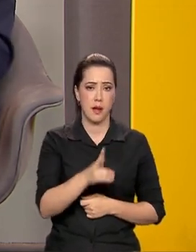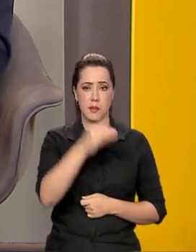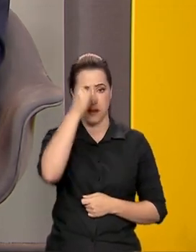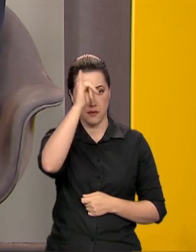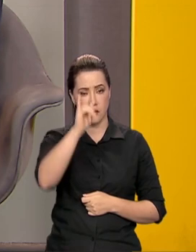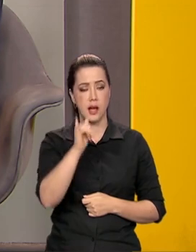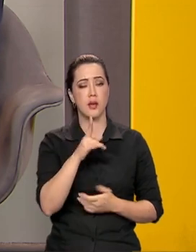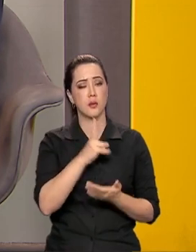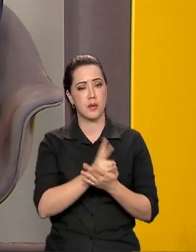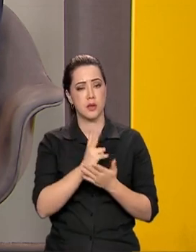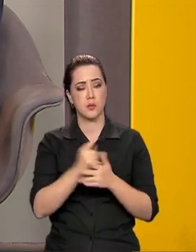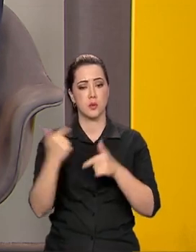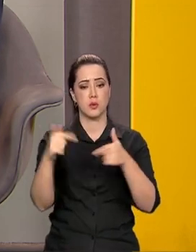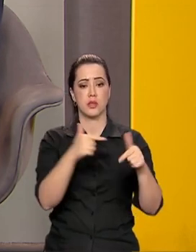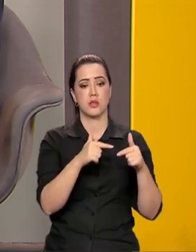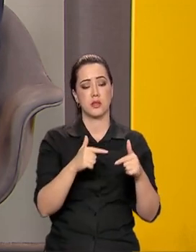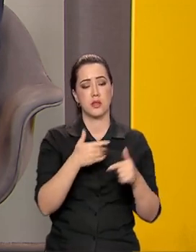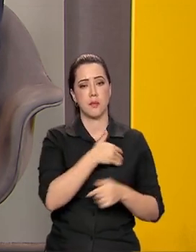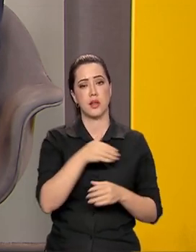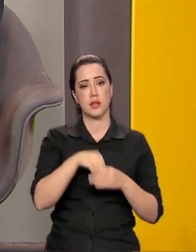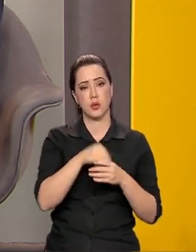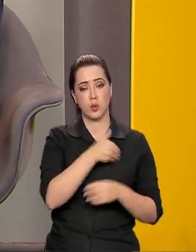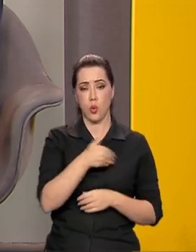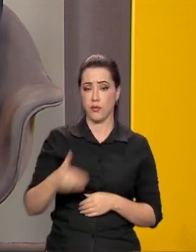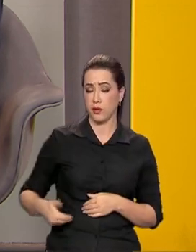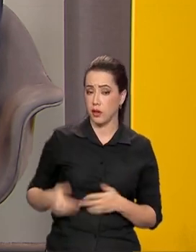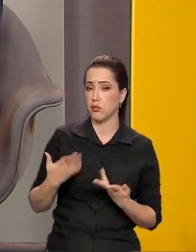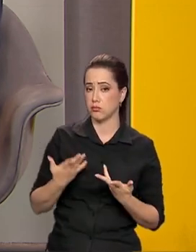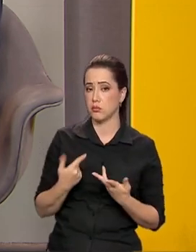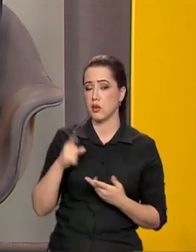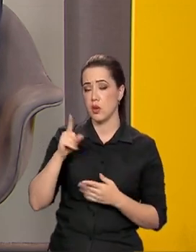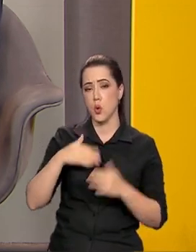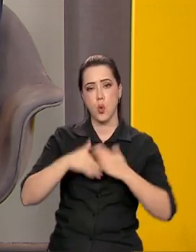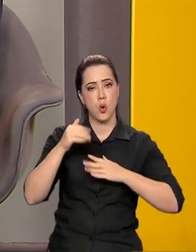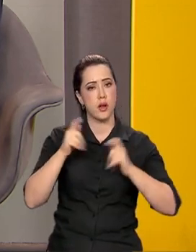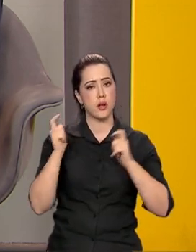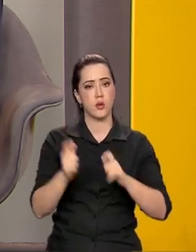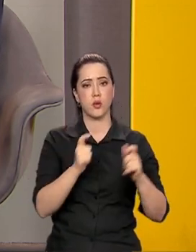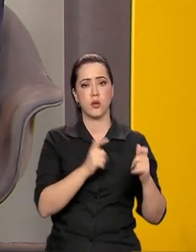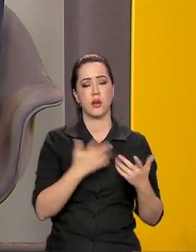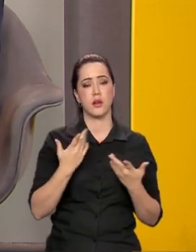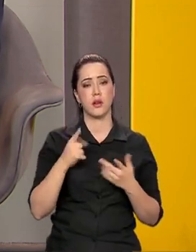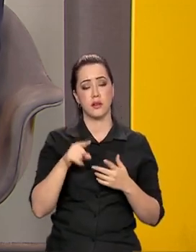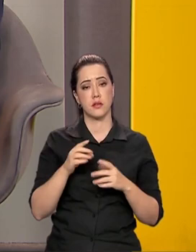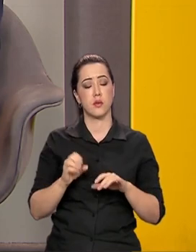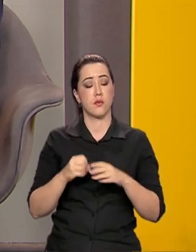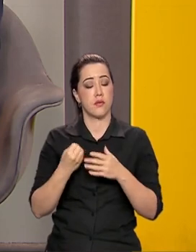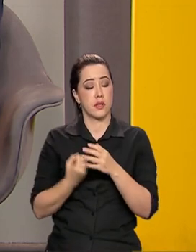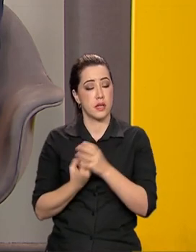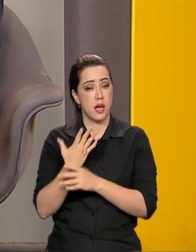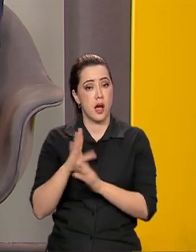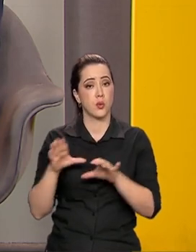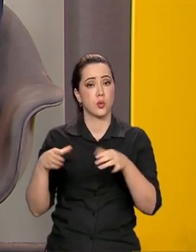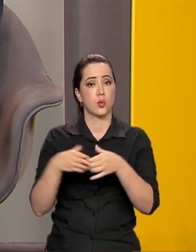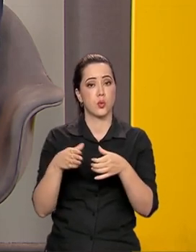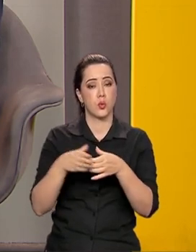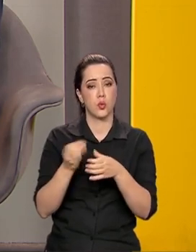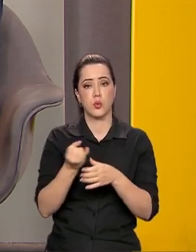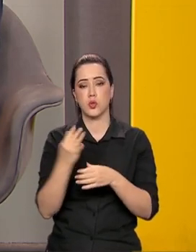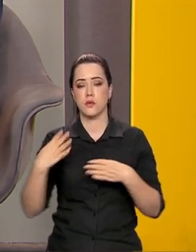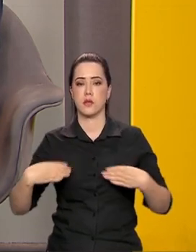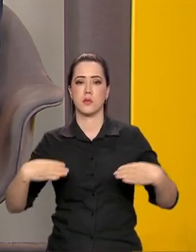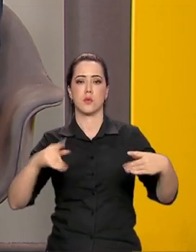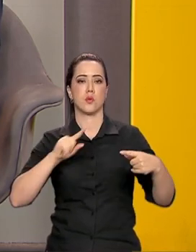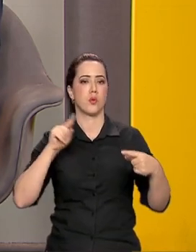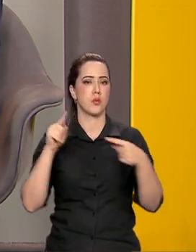públicas. Em qualquer lugar, né, Roberto? Infelizmente, essa é uma prática mais comum do que a gente imagina. É por isso que foi criado um grupo interministerial com a